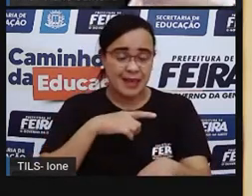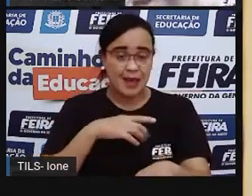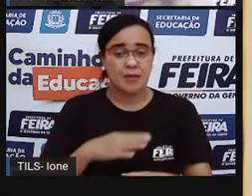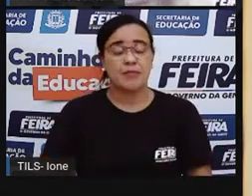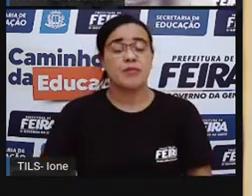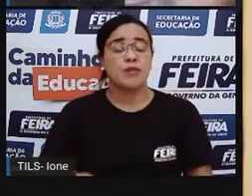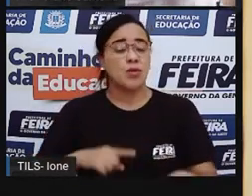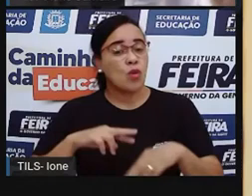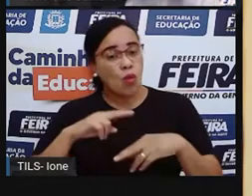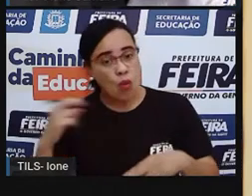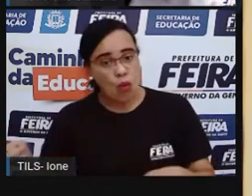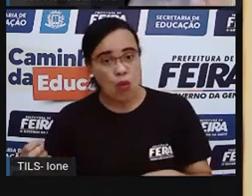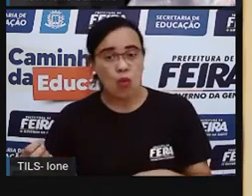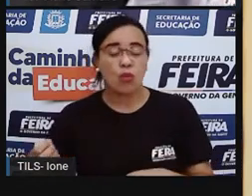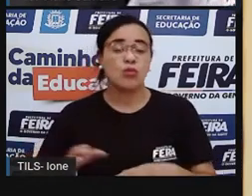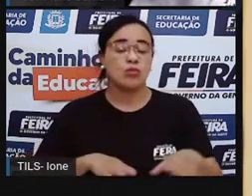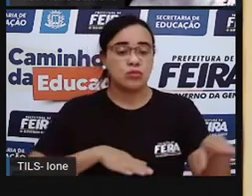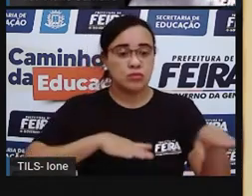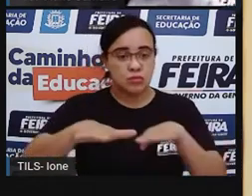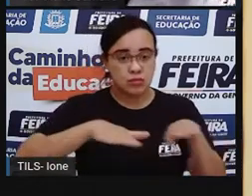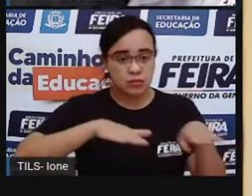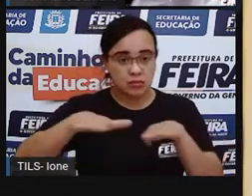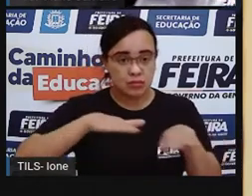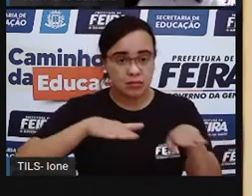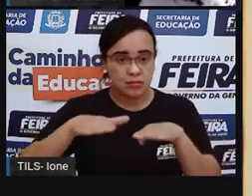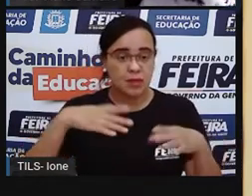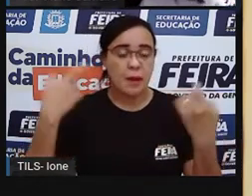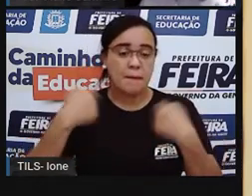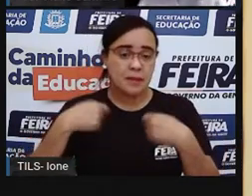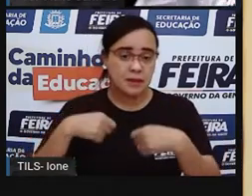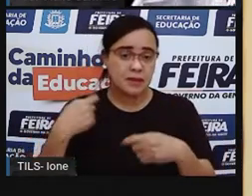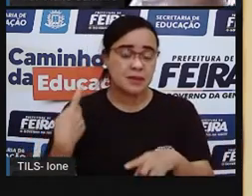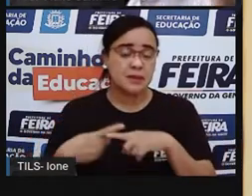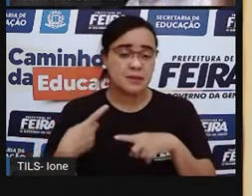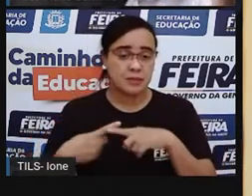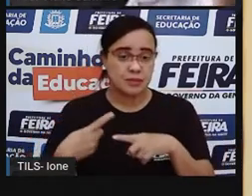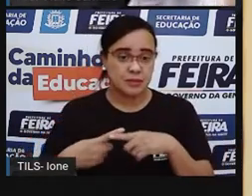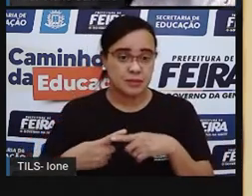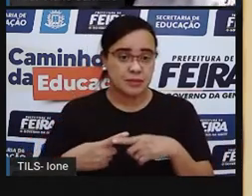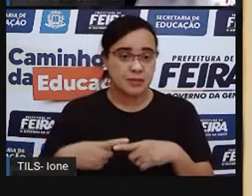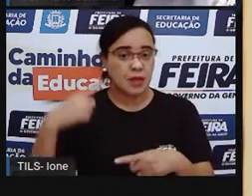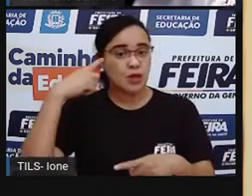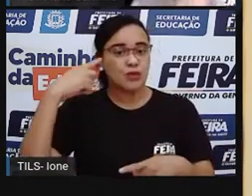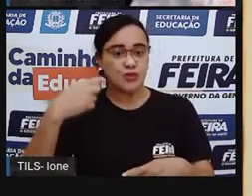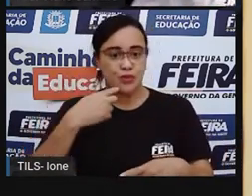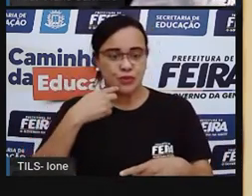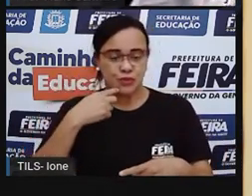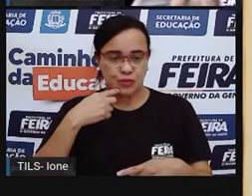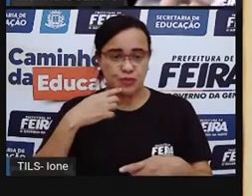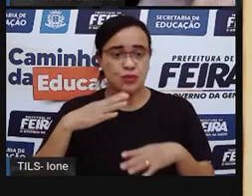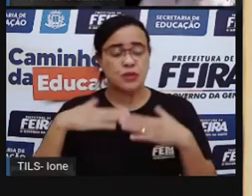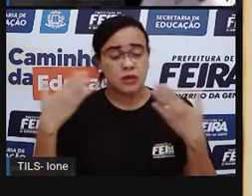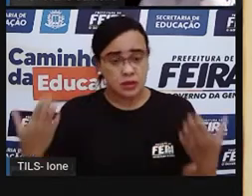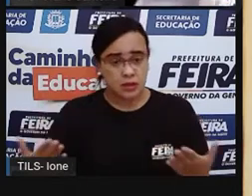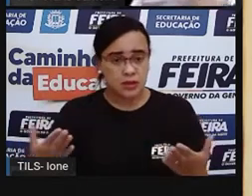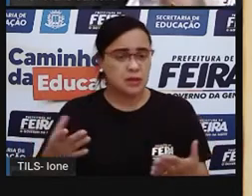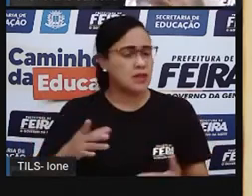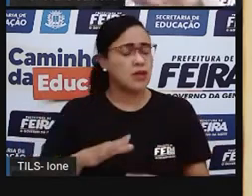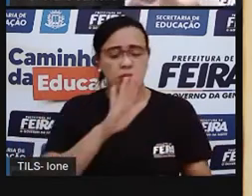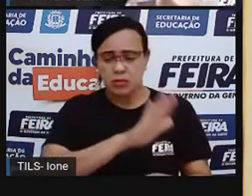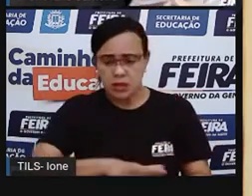deficiência ou não, ela vai... Ela tem o direito a estar matriculada. Então, toda criança, independente da cor,